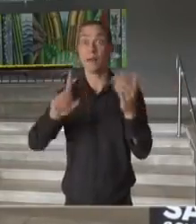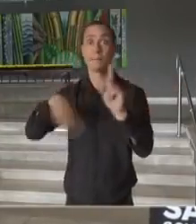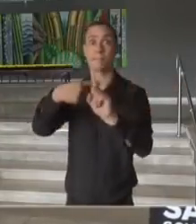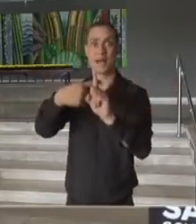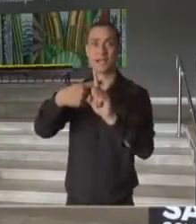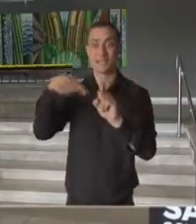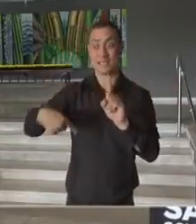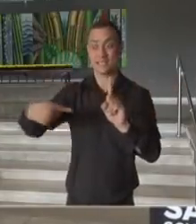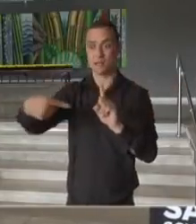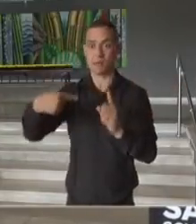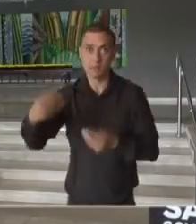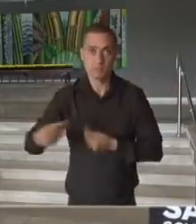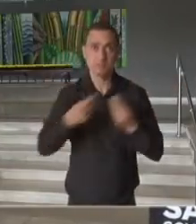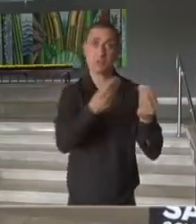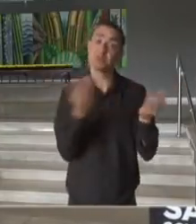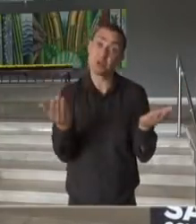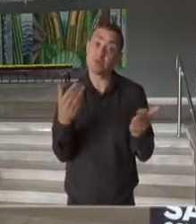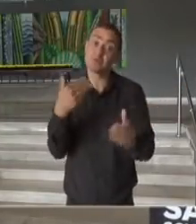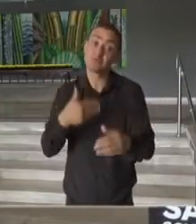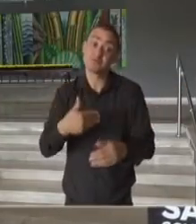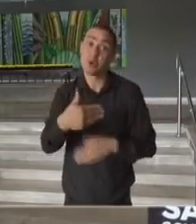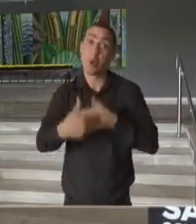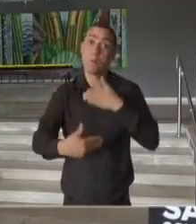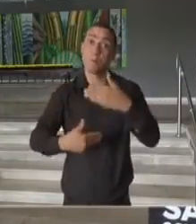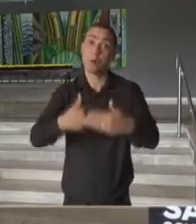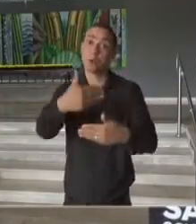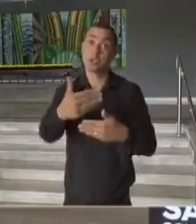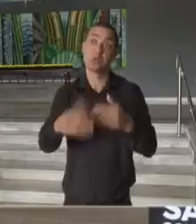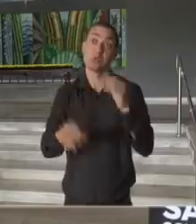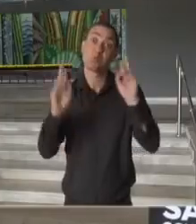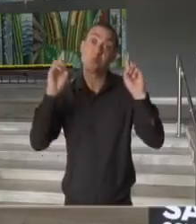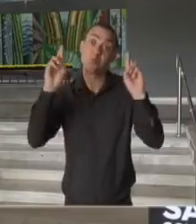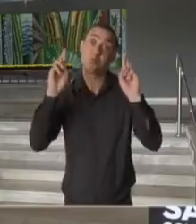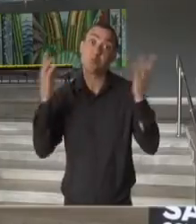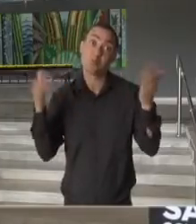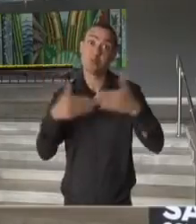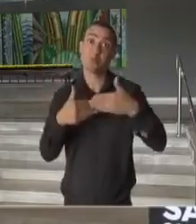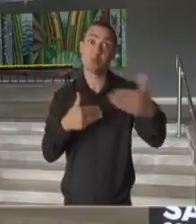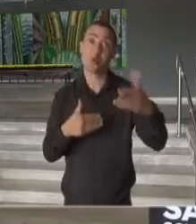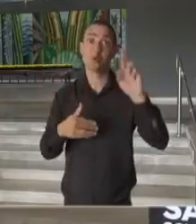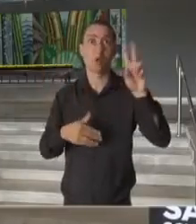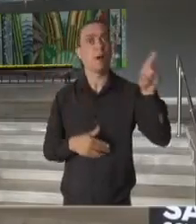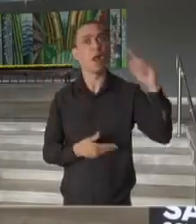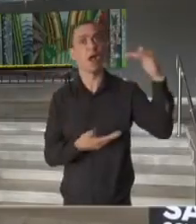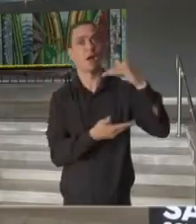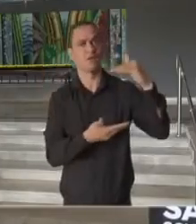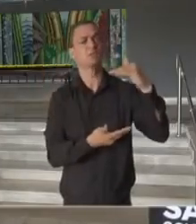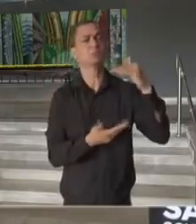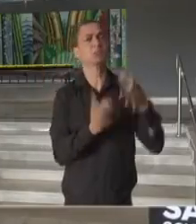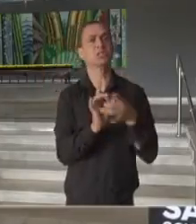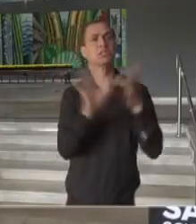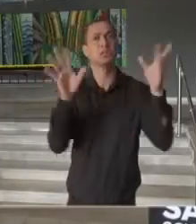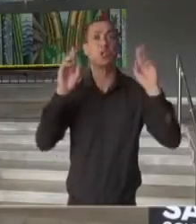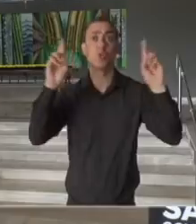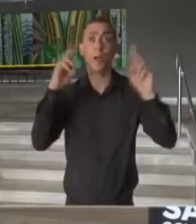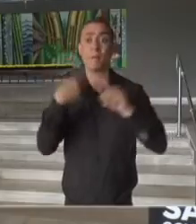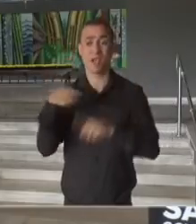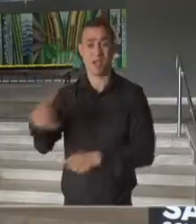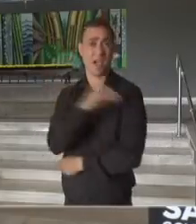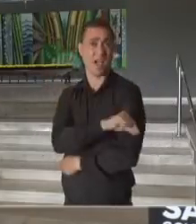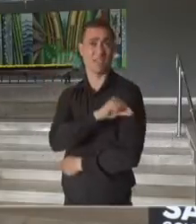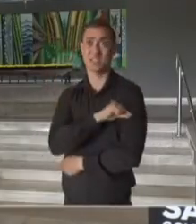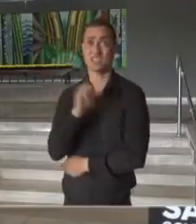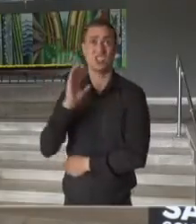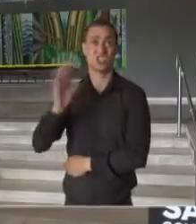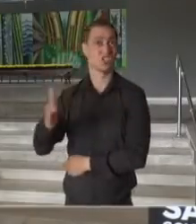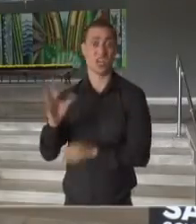essa semana. Então, nós estamos nesse processo. Esperamos, sim, que haja um entendimento da Anvisa, que essa é uma vacina que já tem o seu